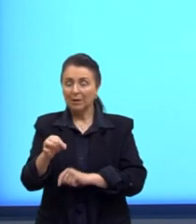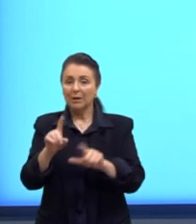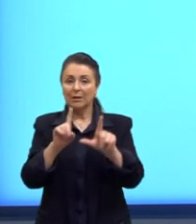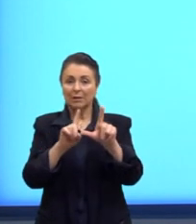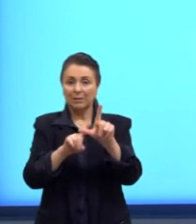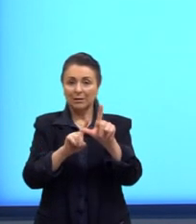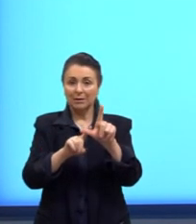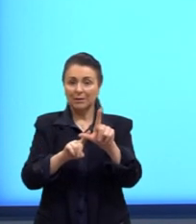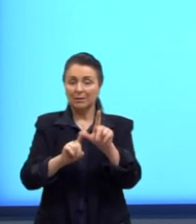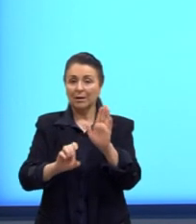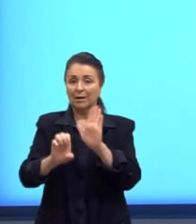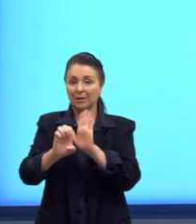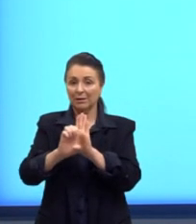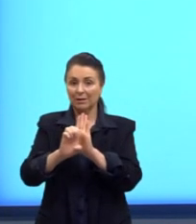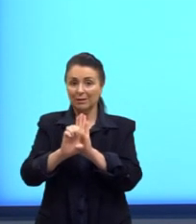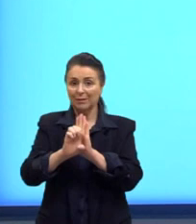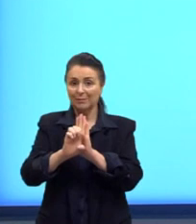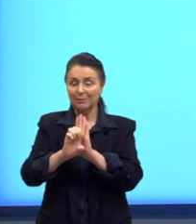letra E,